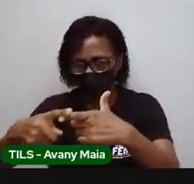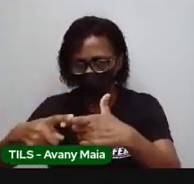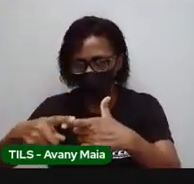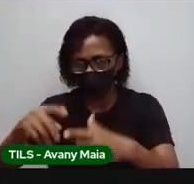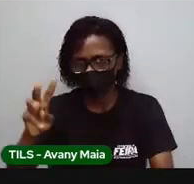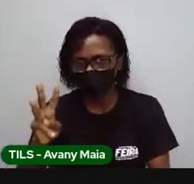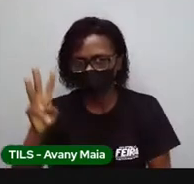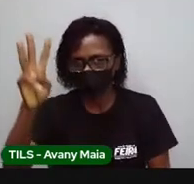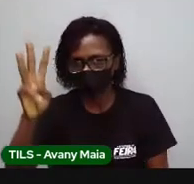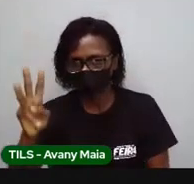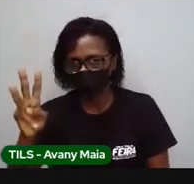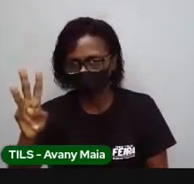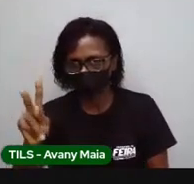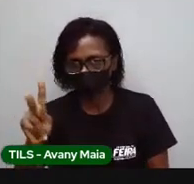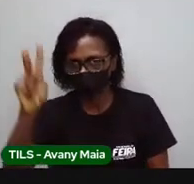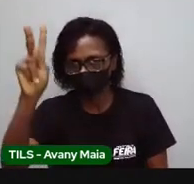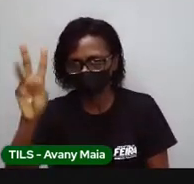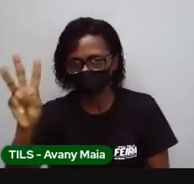mil. Tá bom?